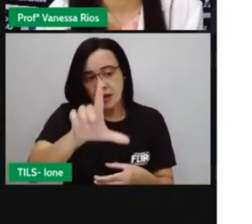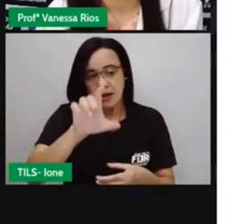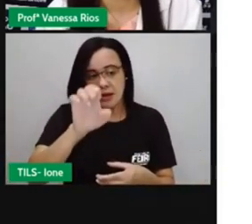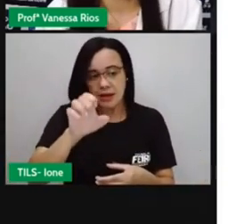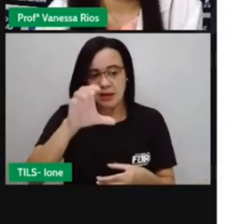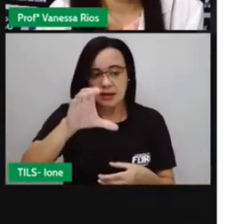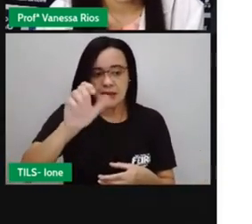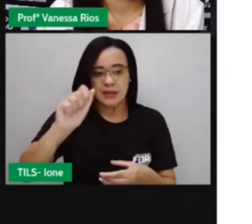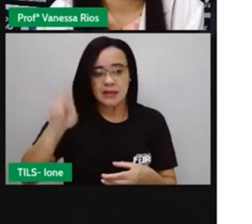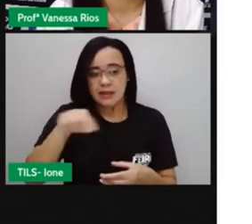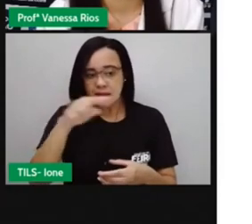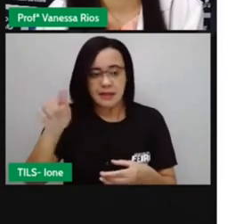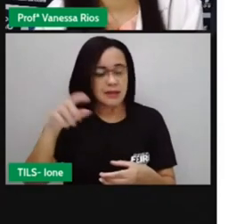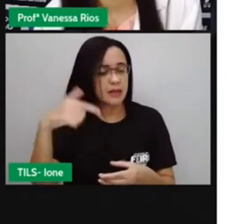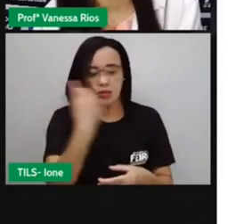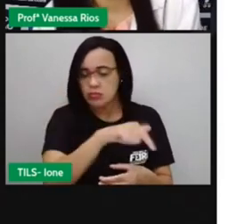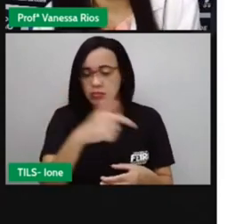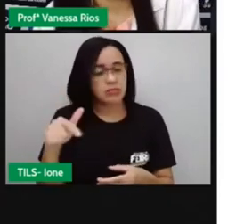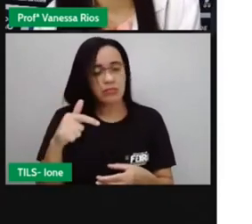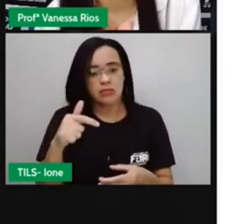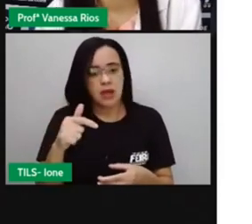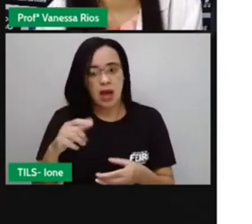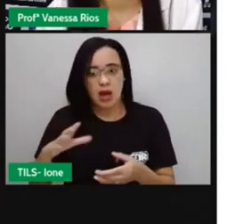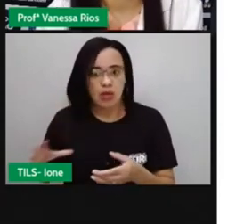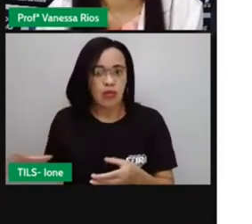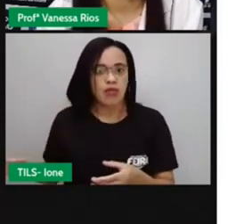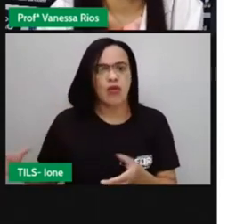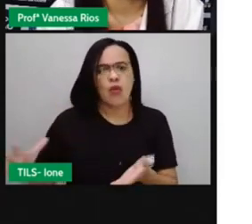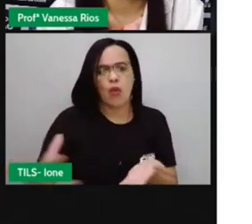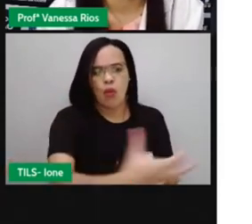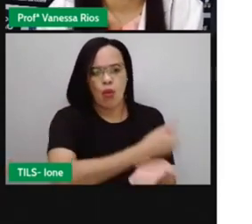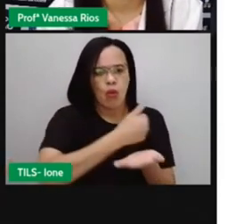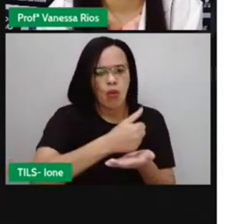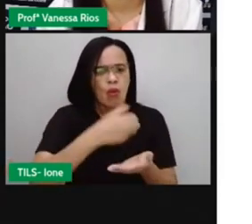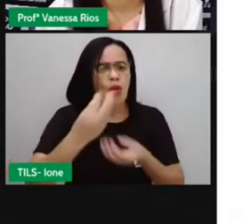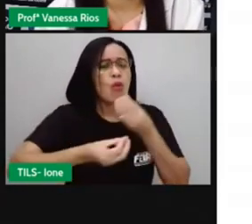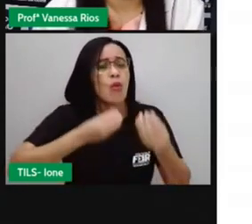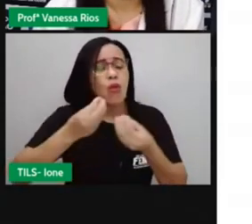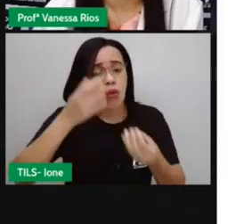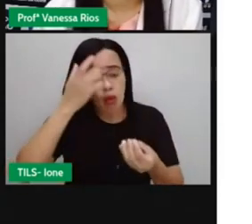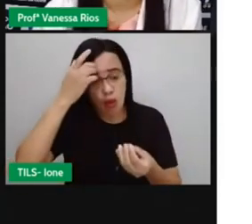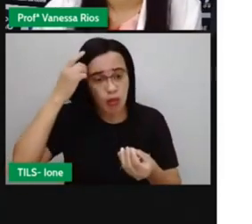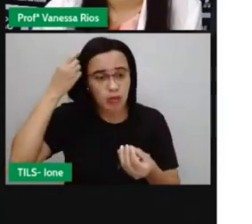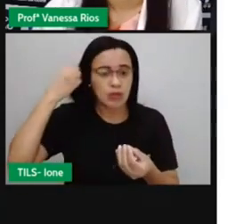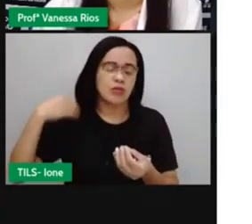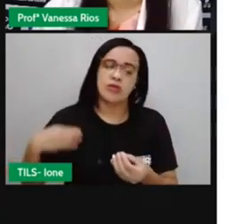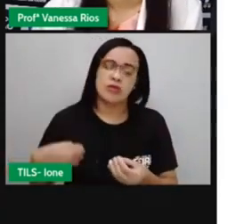eles é quem assumiram aí as posições relacionadas à administração do país.